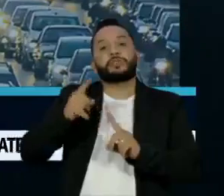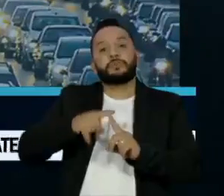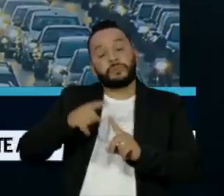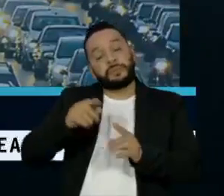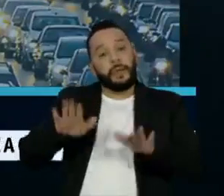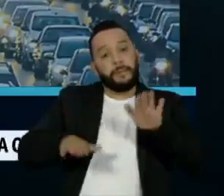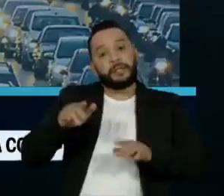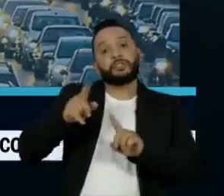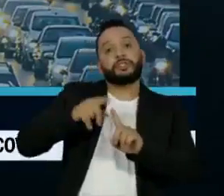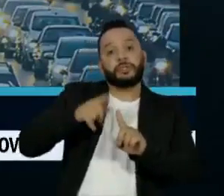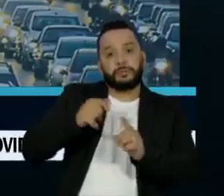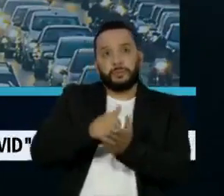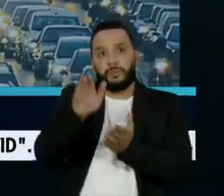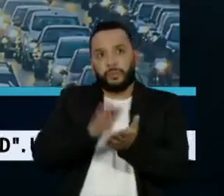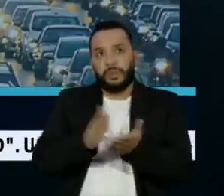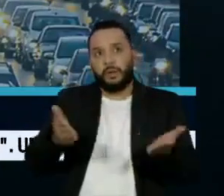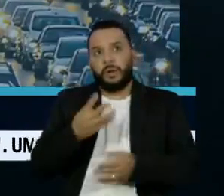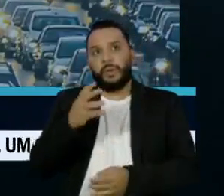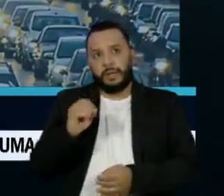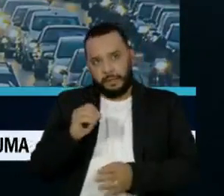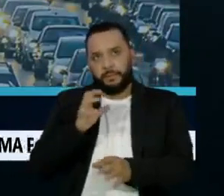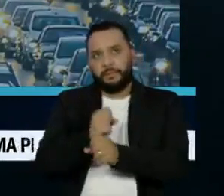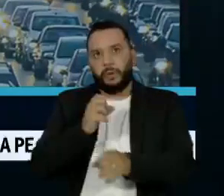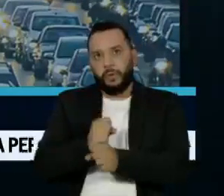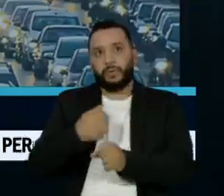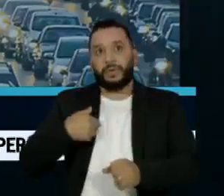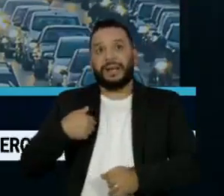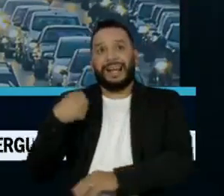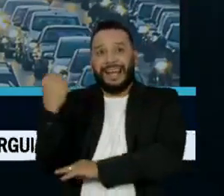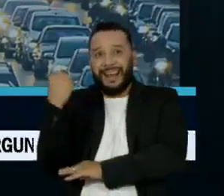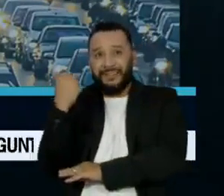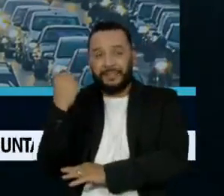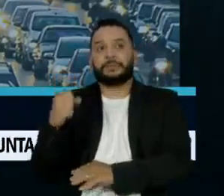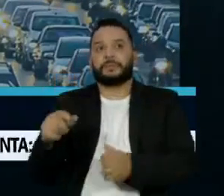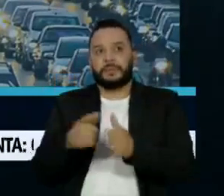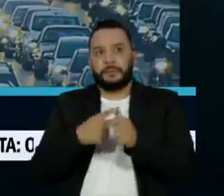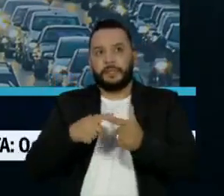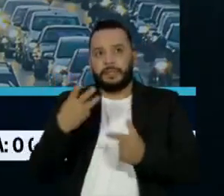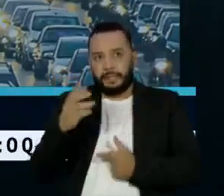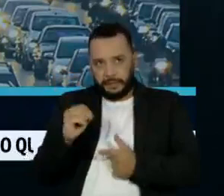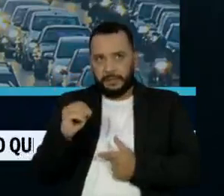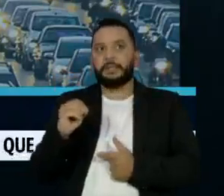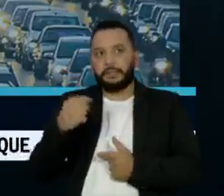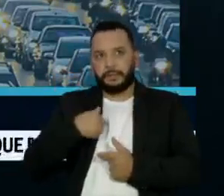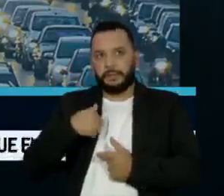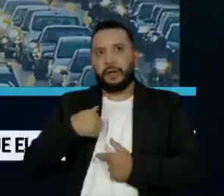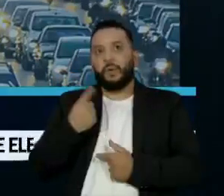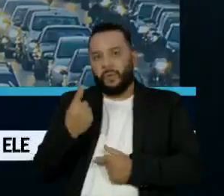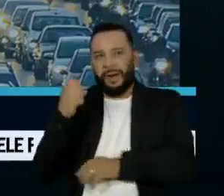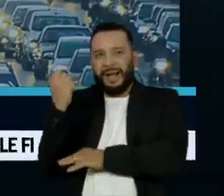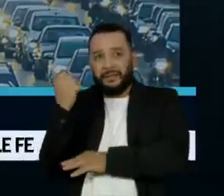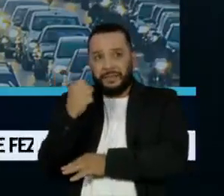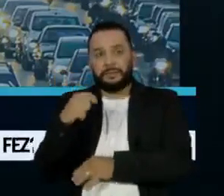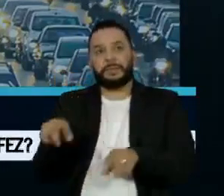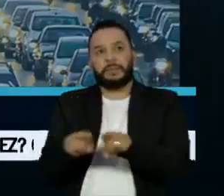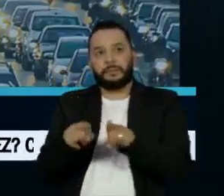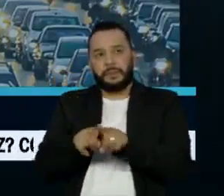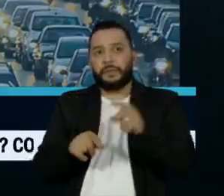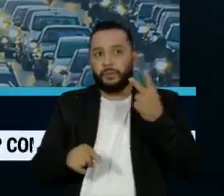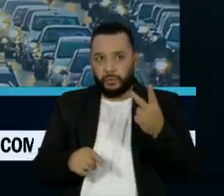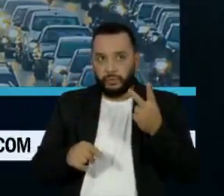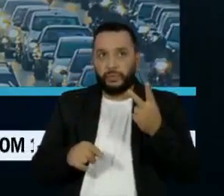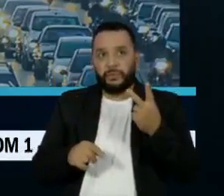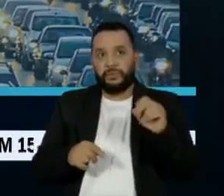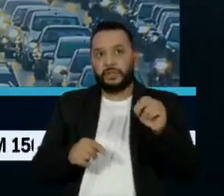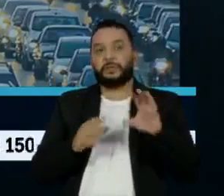para quem não tiver infração gravíssima, 30 pontos para quem possuir uma gravíssima, 20 pontos para quem tiver duas ou mais infrações